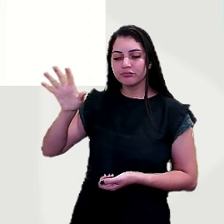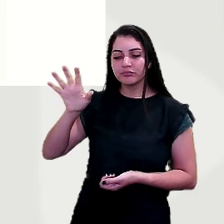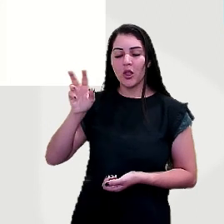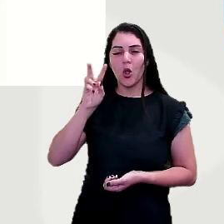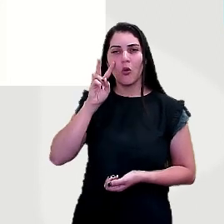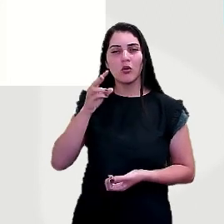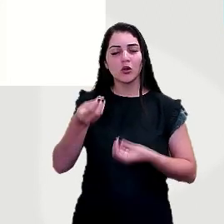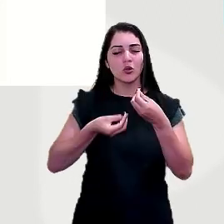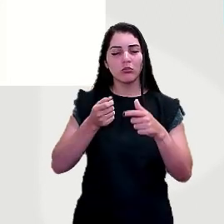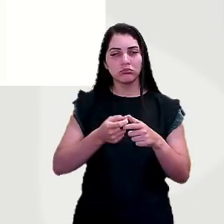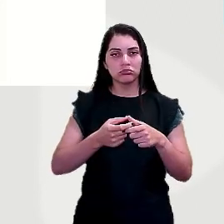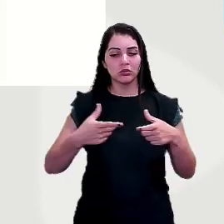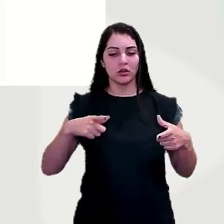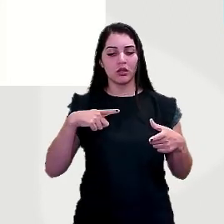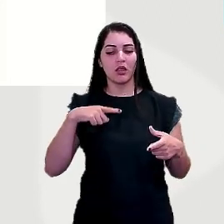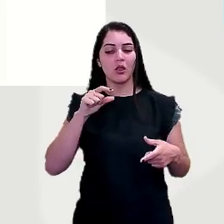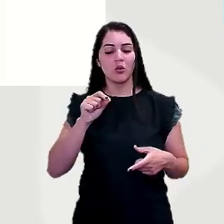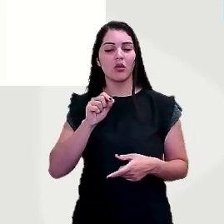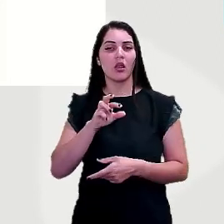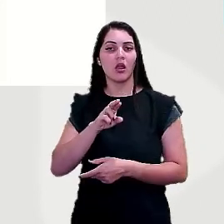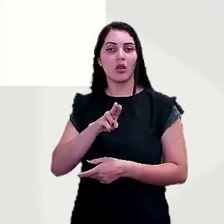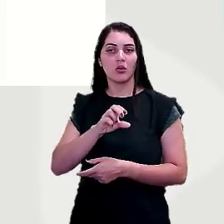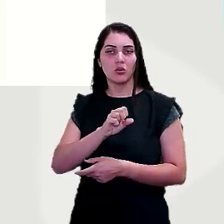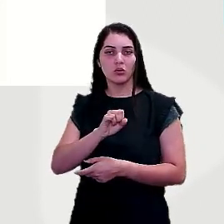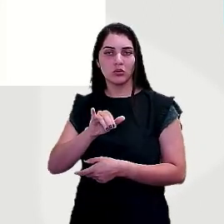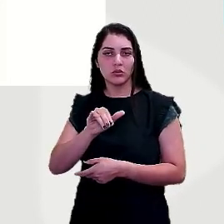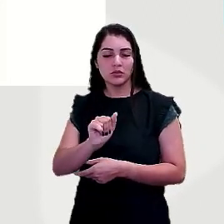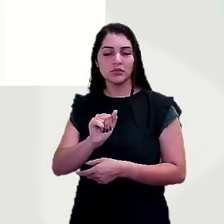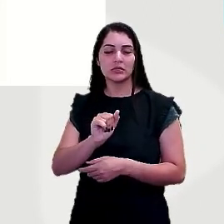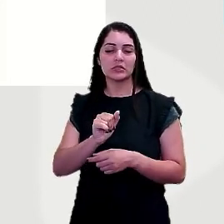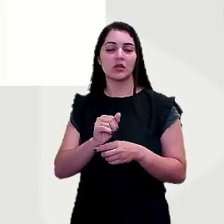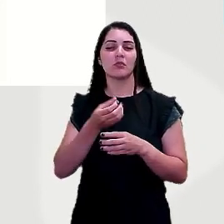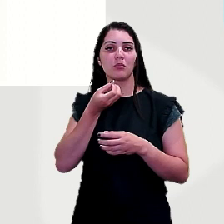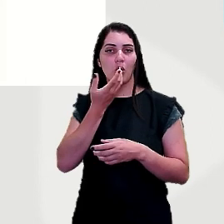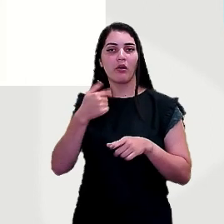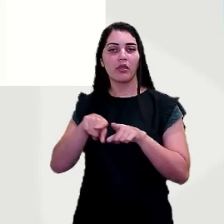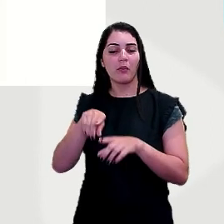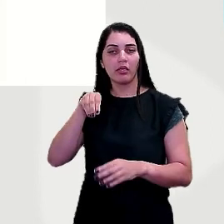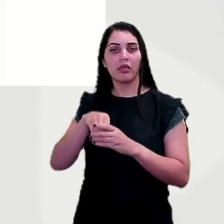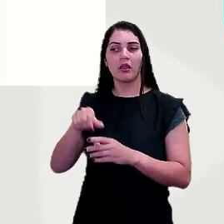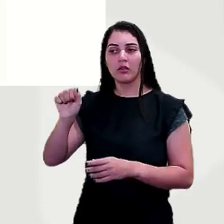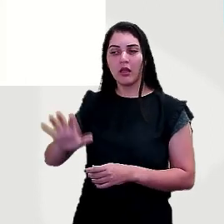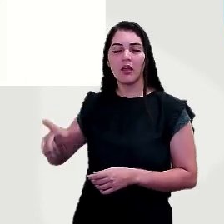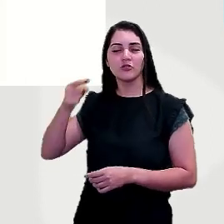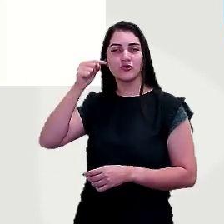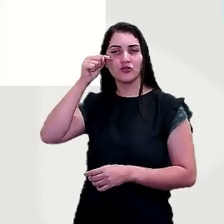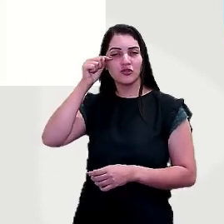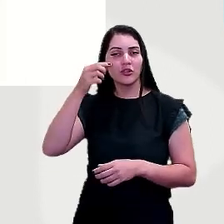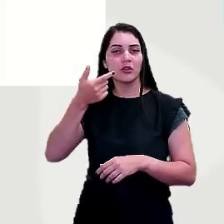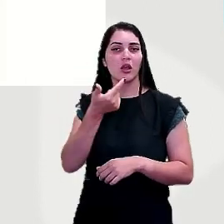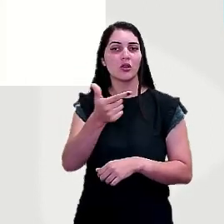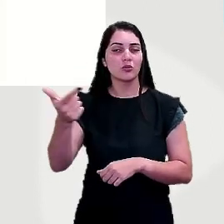a Rússia, que é a maior parte da Rússia ficar na Ásia, China, entre Índia e outros países, né?